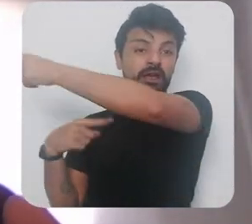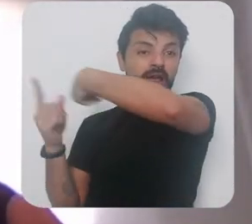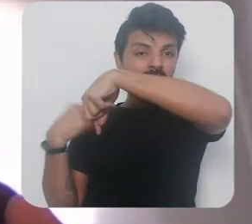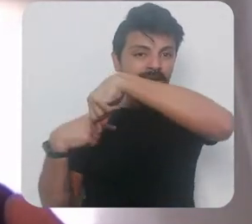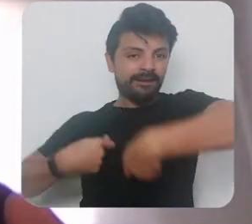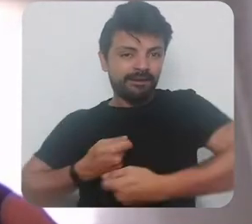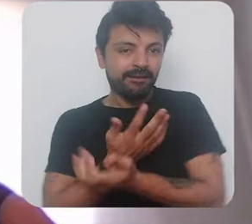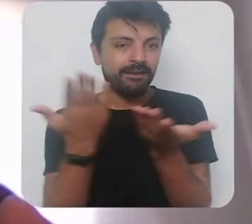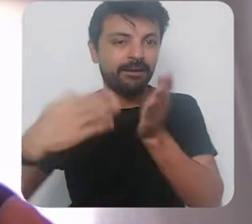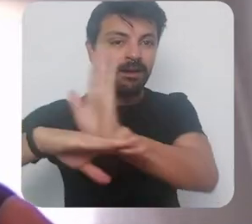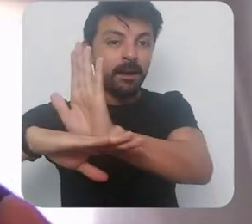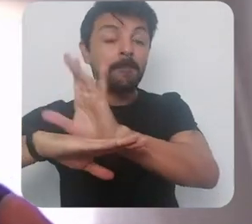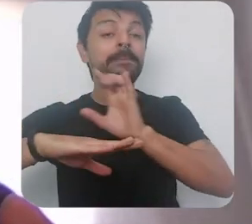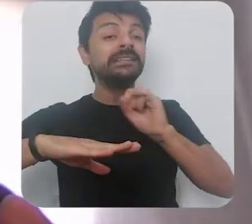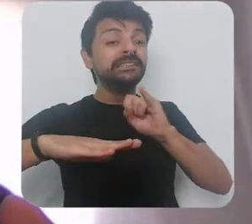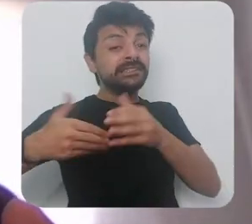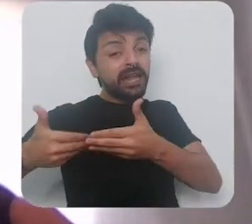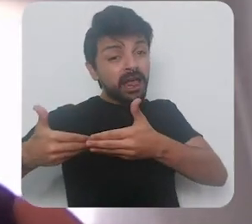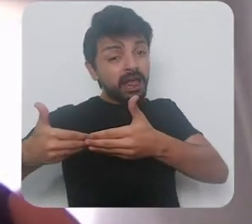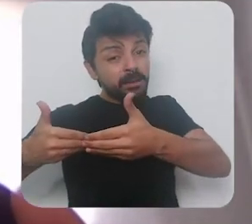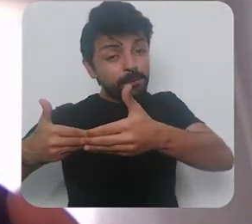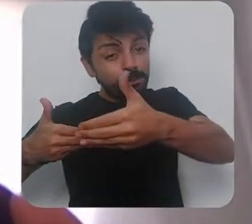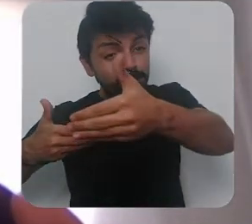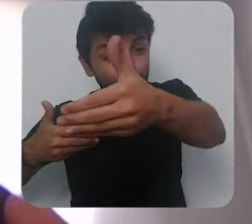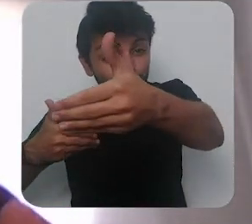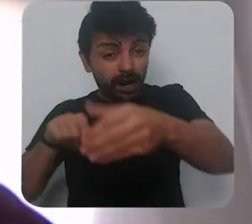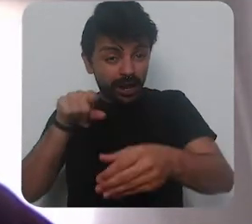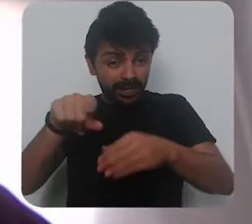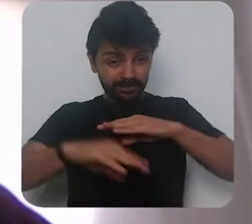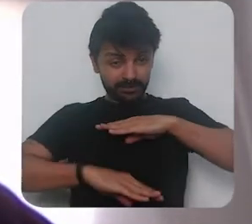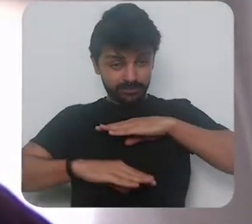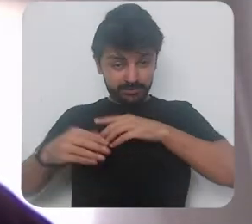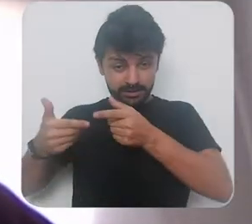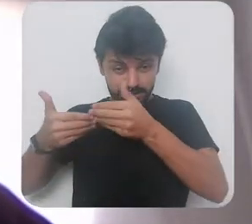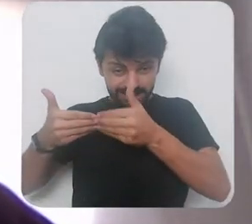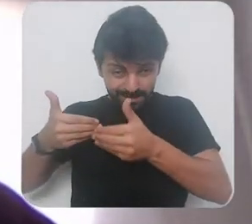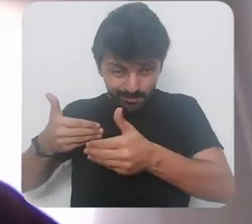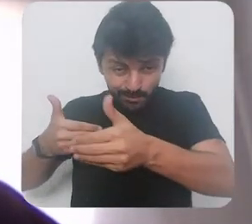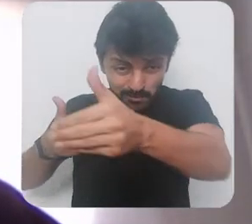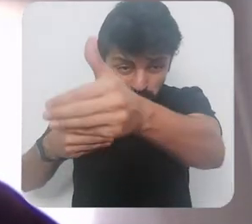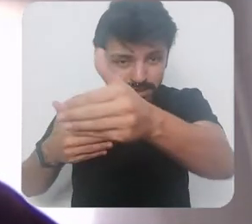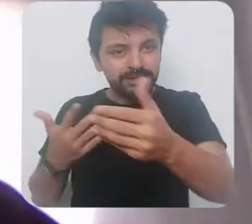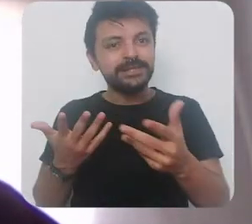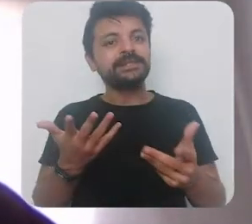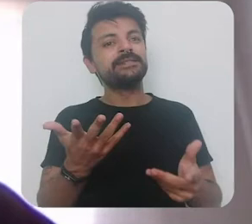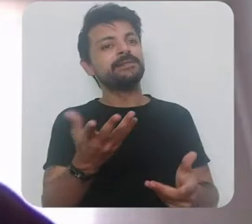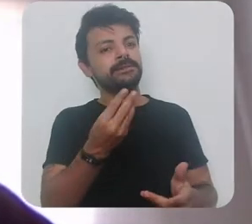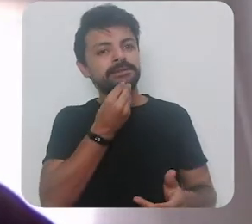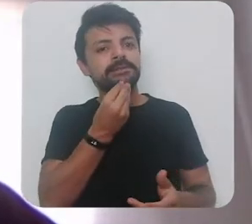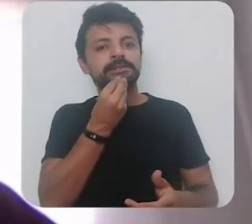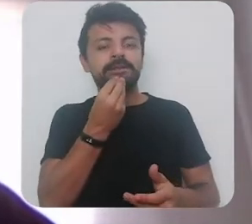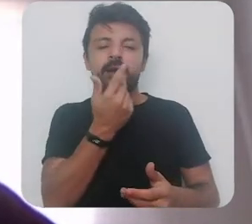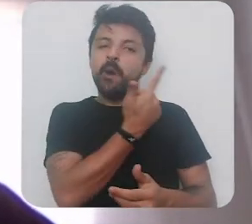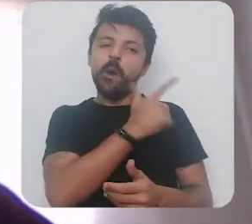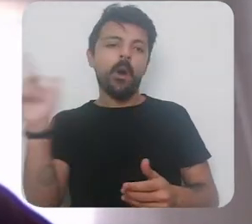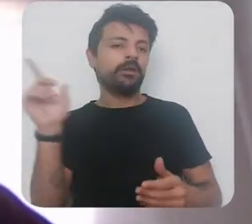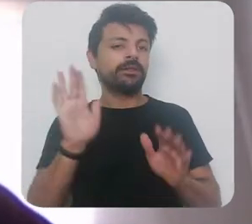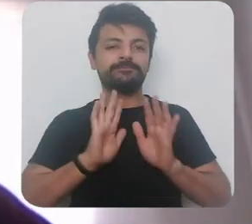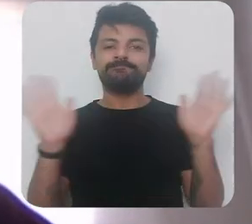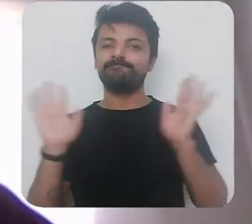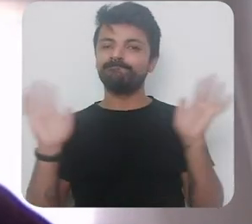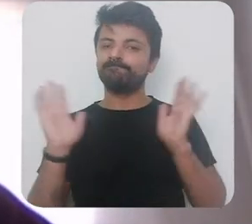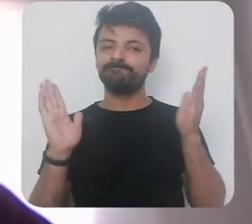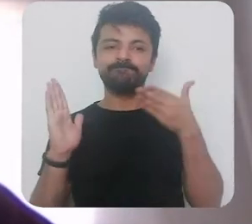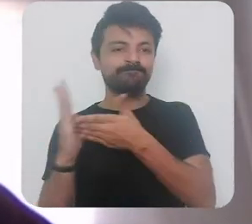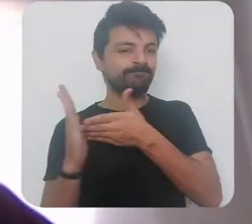mas a se prolongar essa situação talvez não tenha outra alternativa